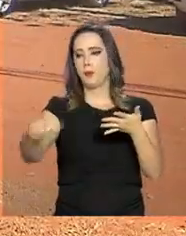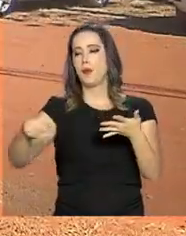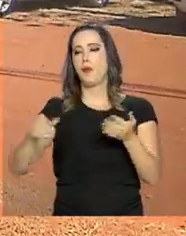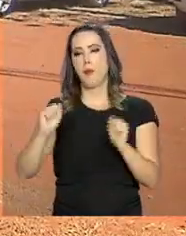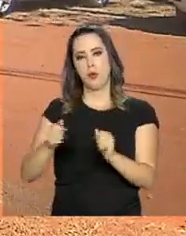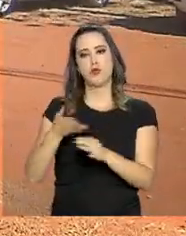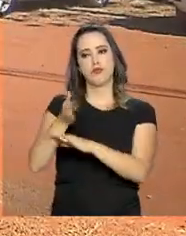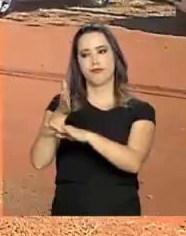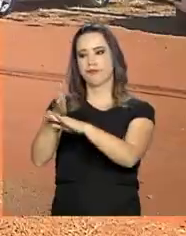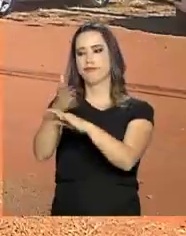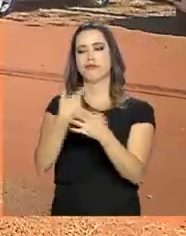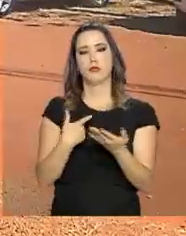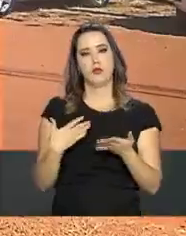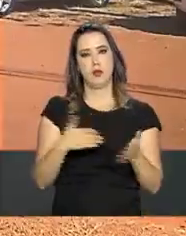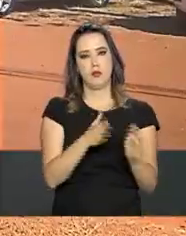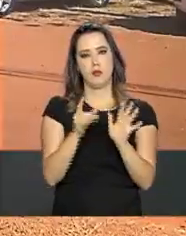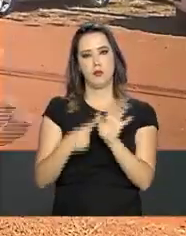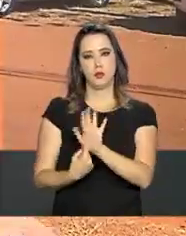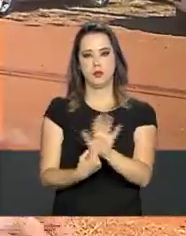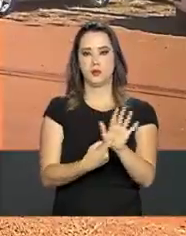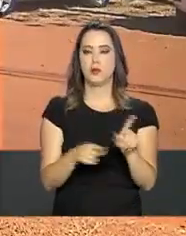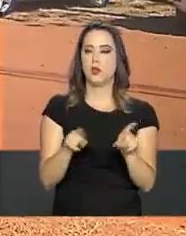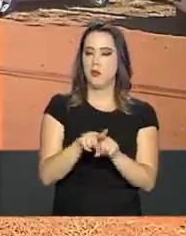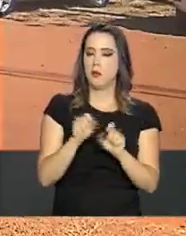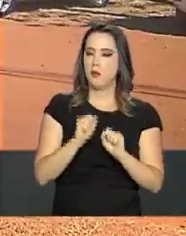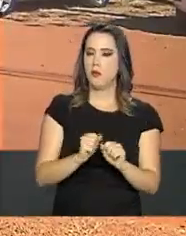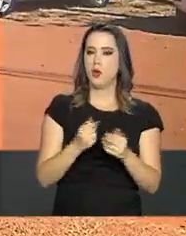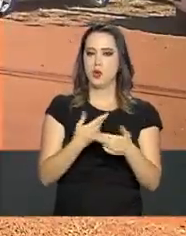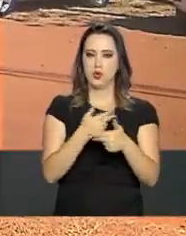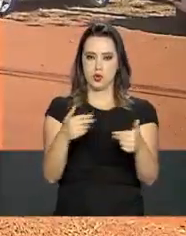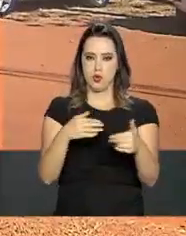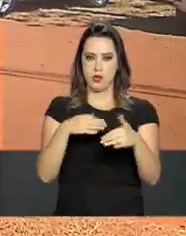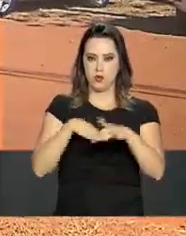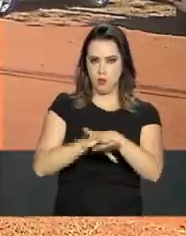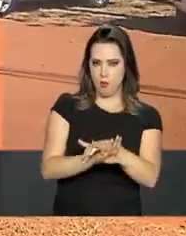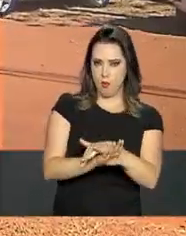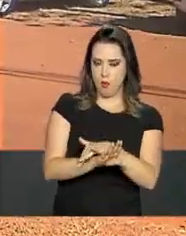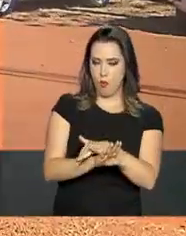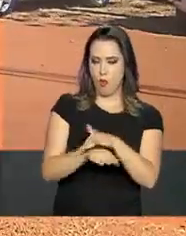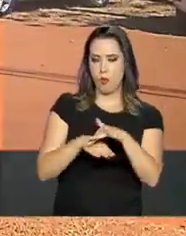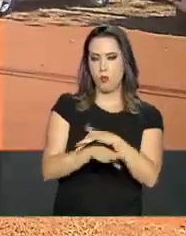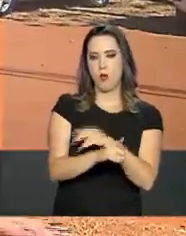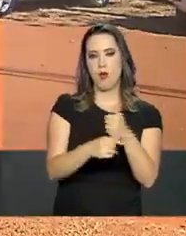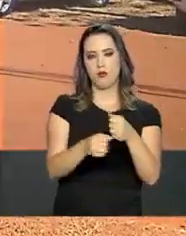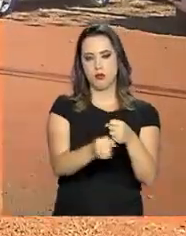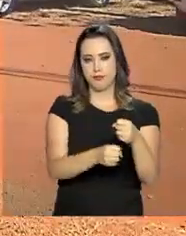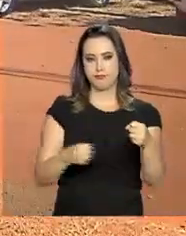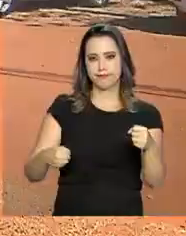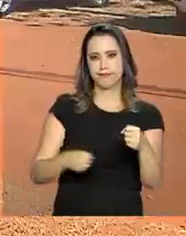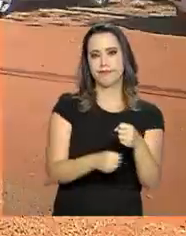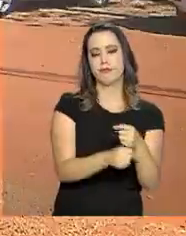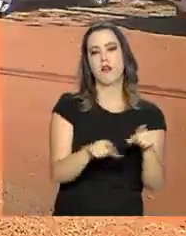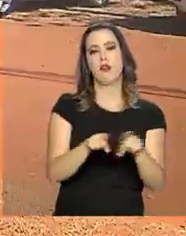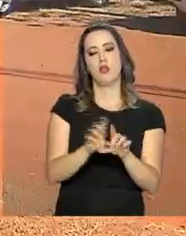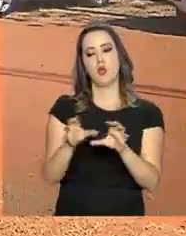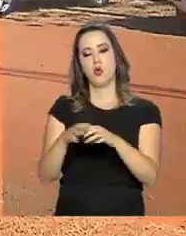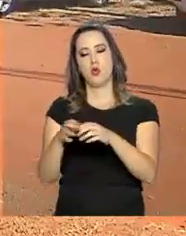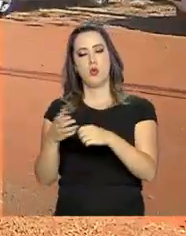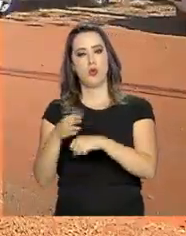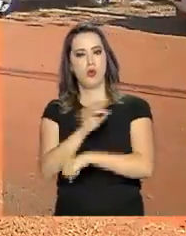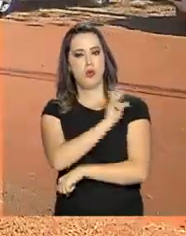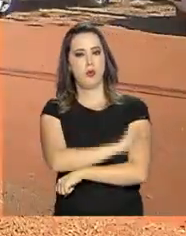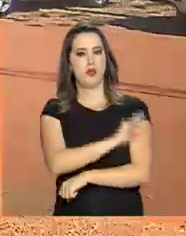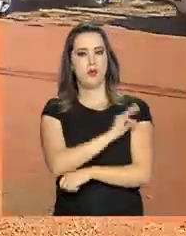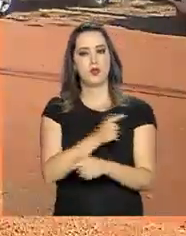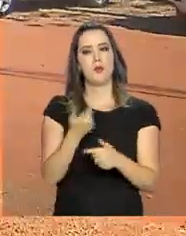de pertences e de higiene pessoal. Além disso, a equipe técnica faz todas as articulações necessárias para